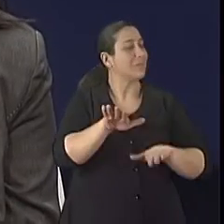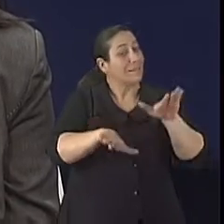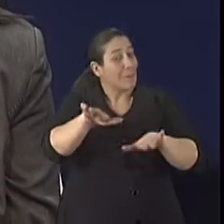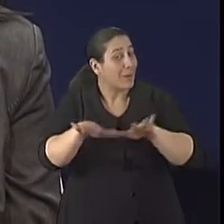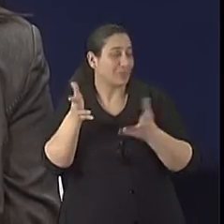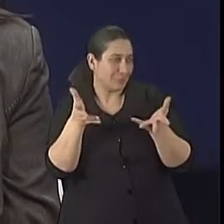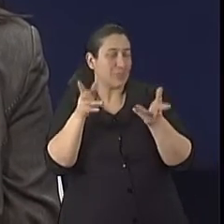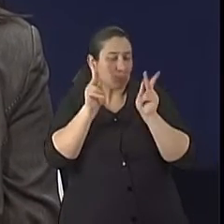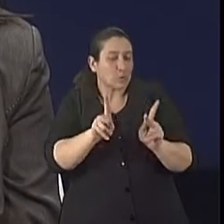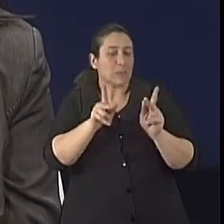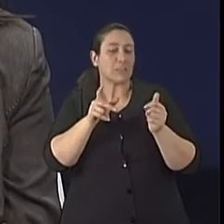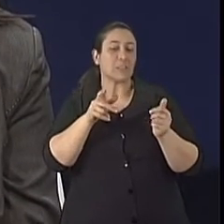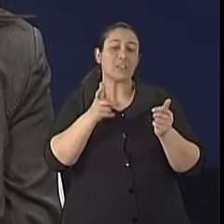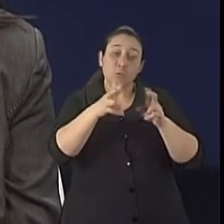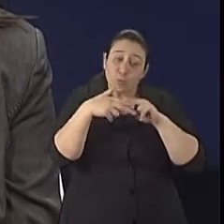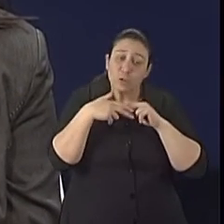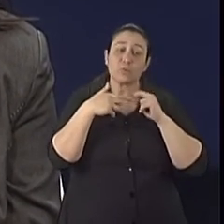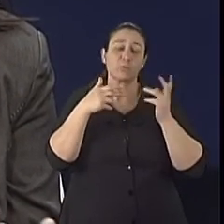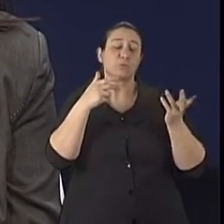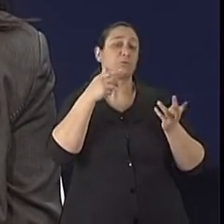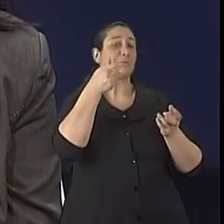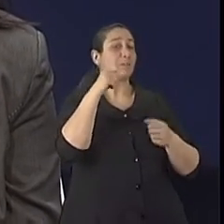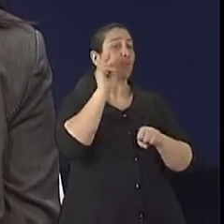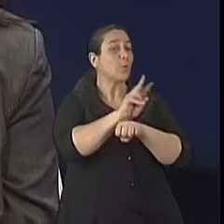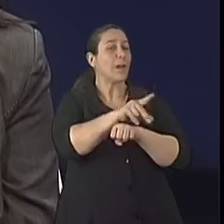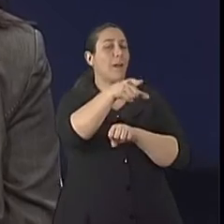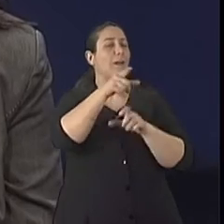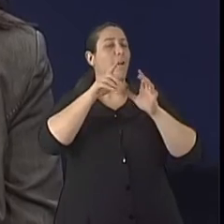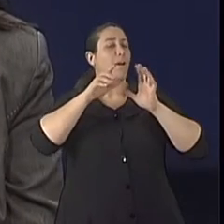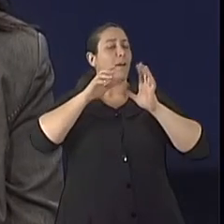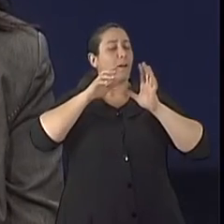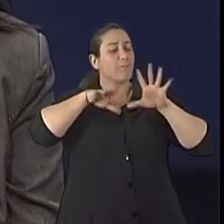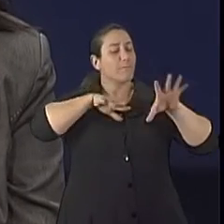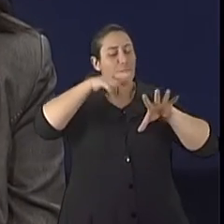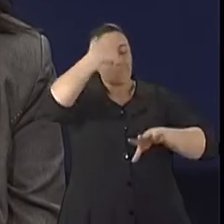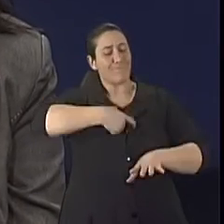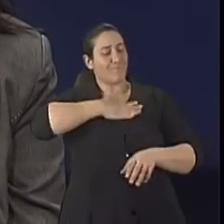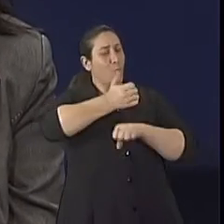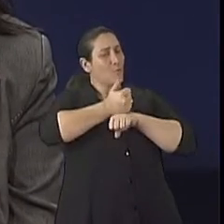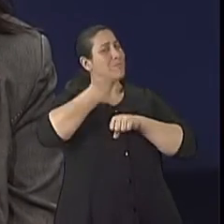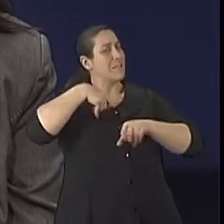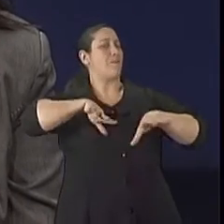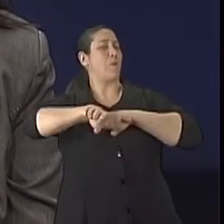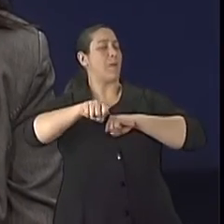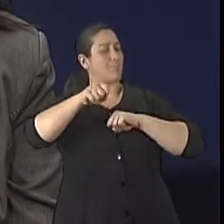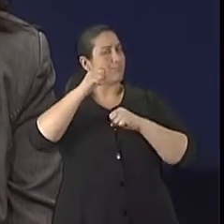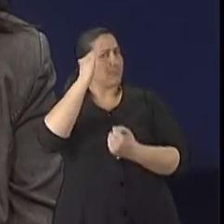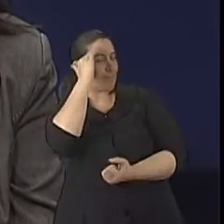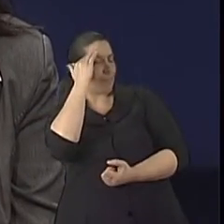espera, né? Então, a questão da formação, né? E nisso, eu acho que o Instituto de Geriatria tem um papel importante,